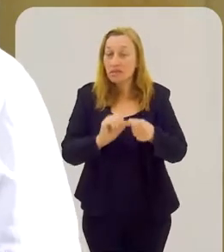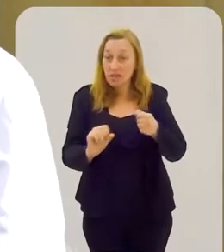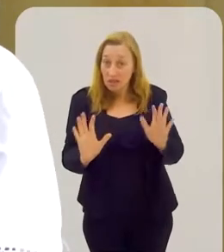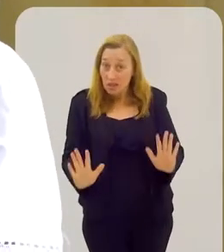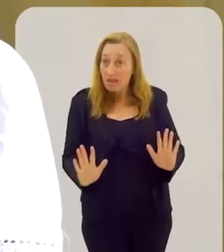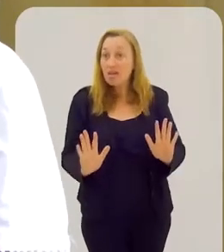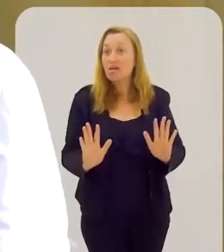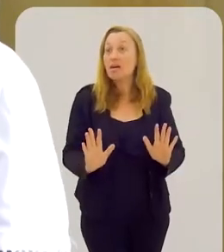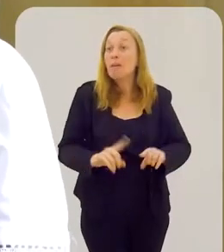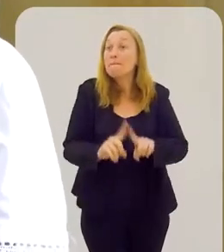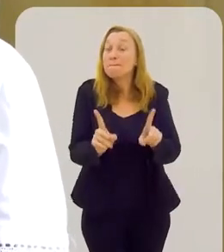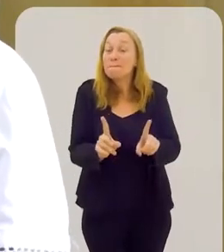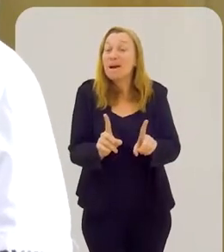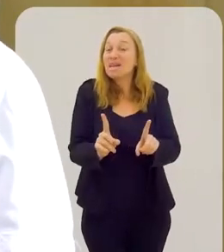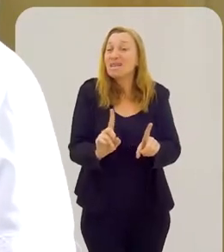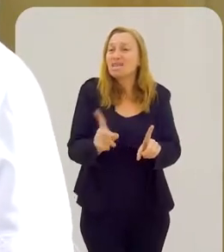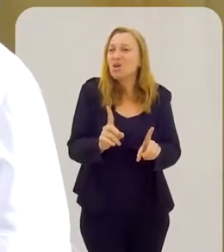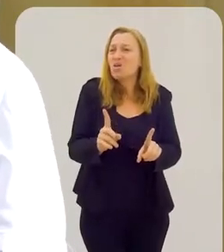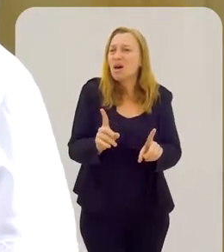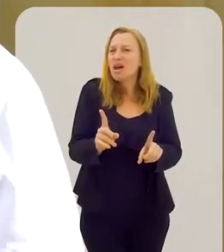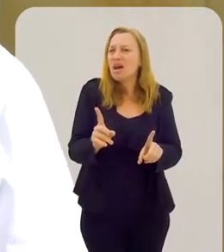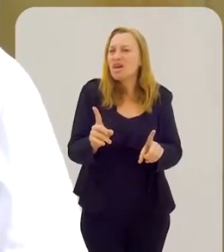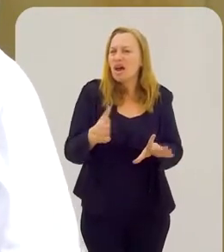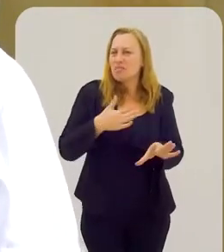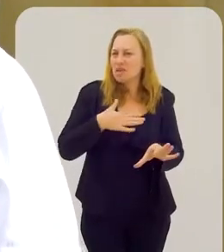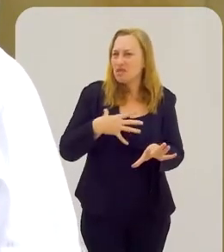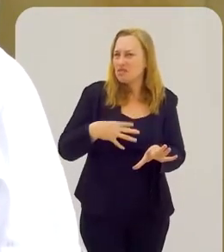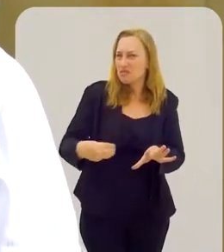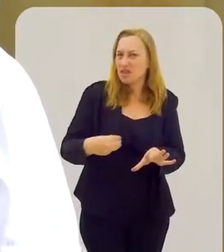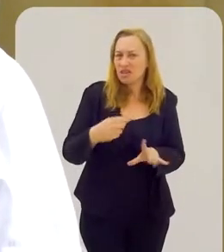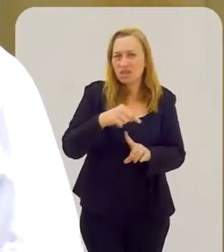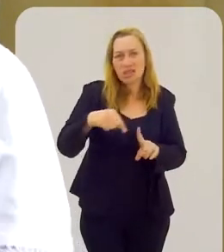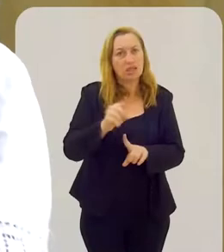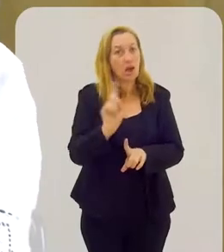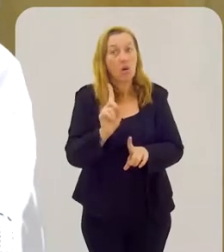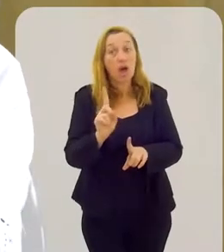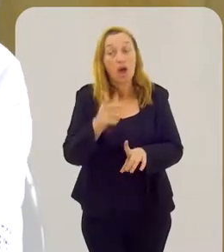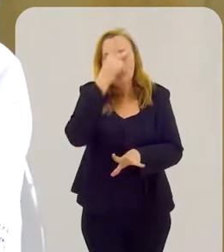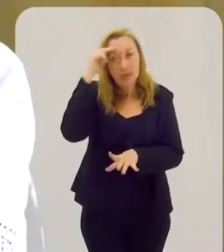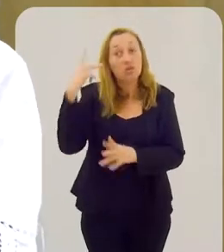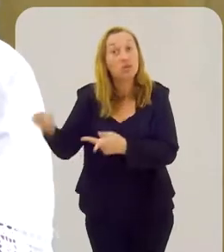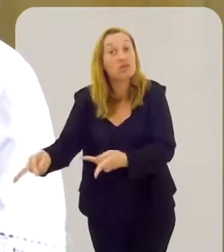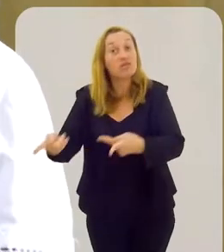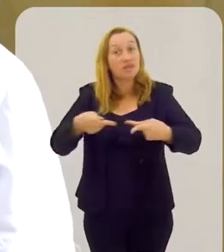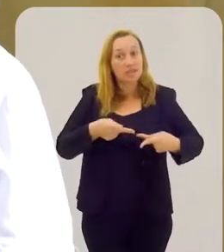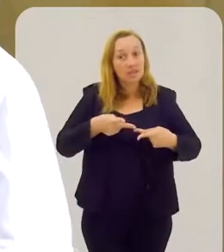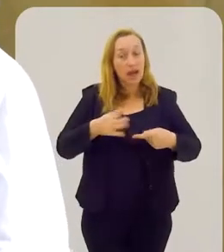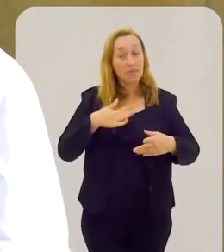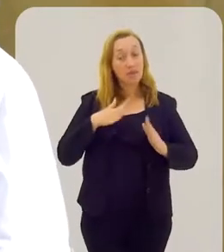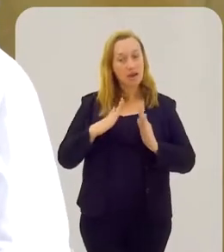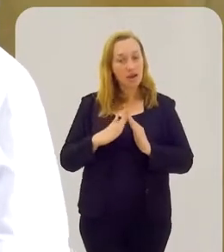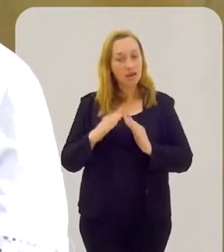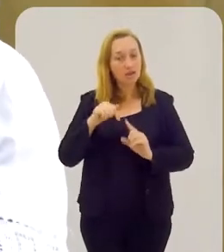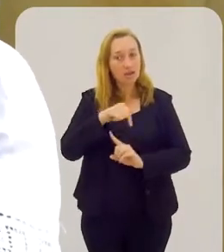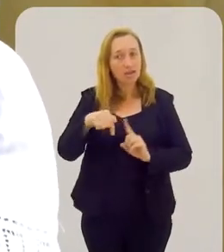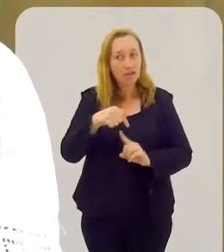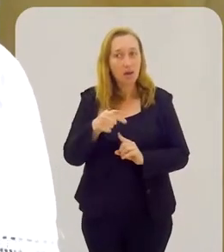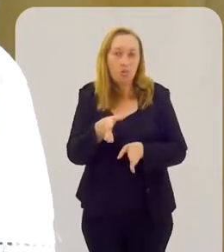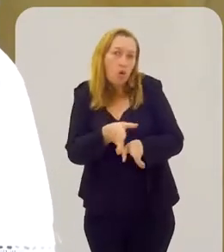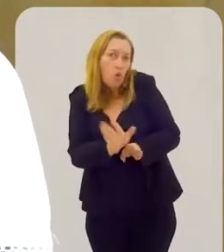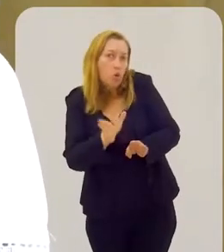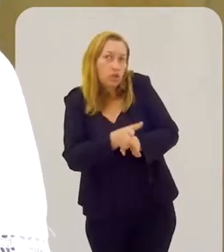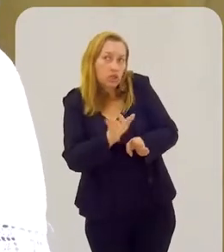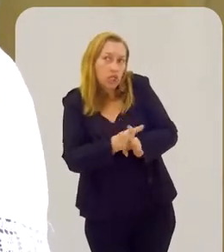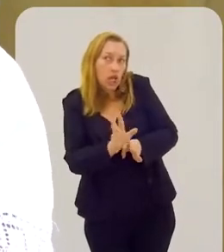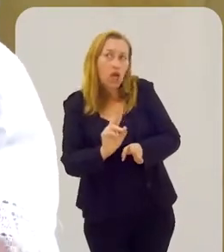procedimentos, mas ela não se torna minha filha de santo. Ela é uma pessoa que veio à minha casa de santo, às vezes por uma